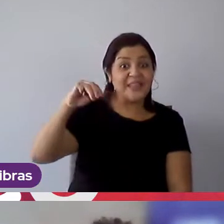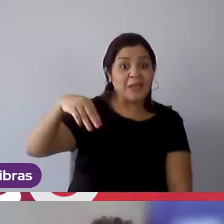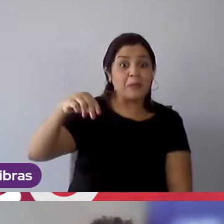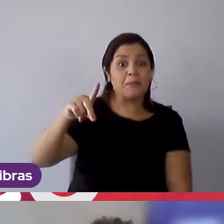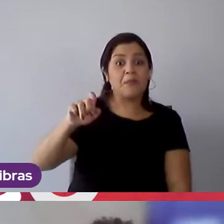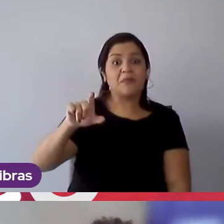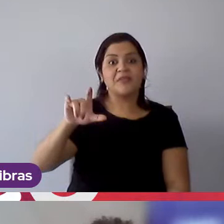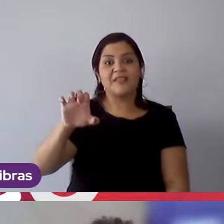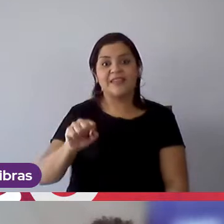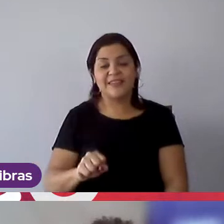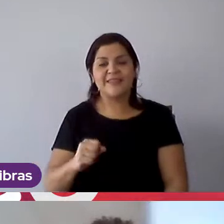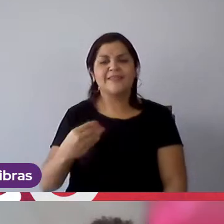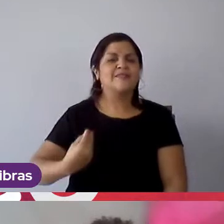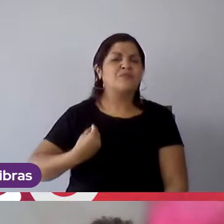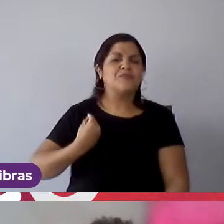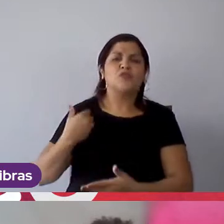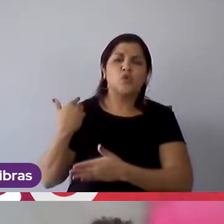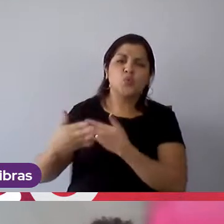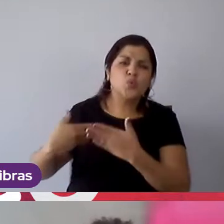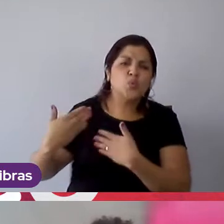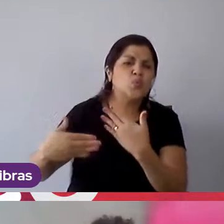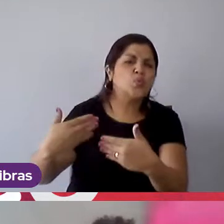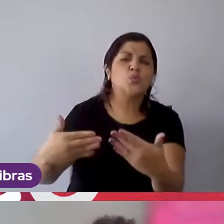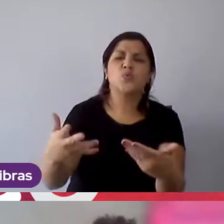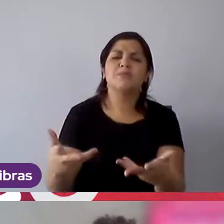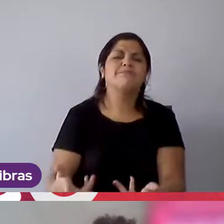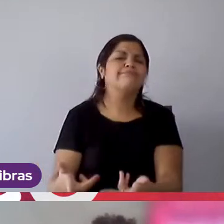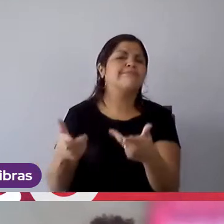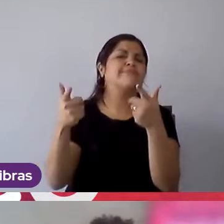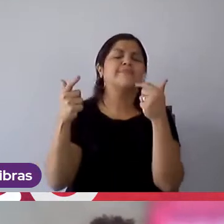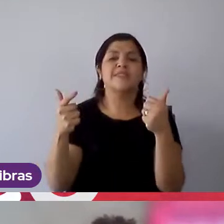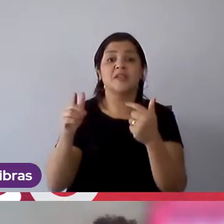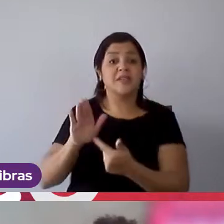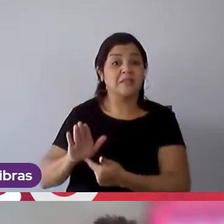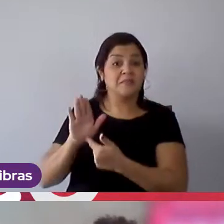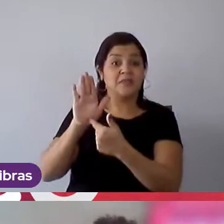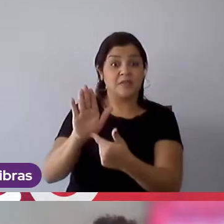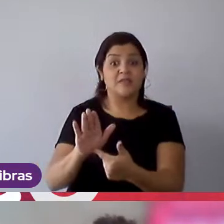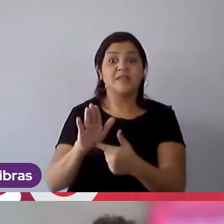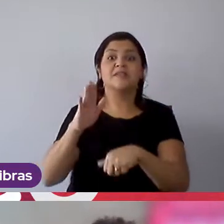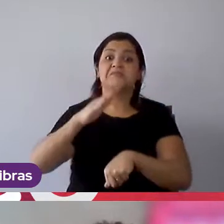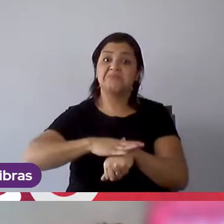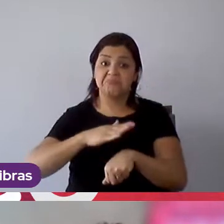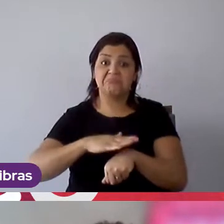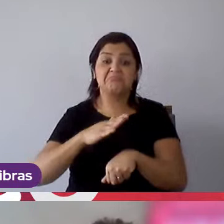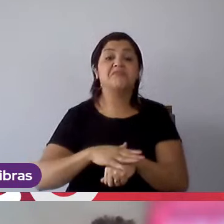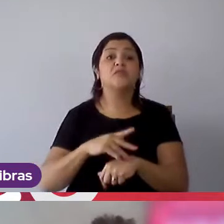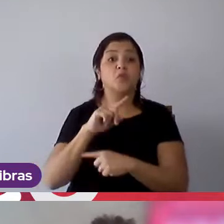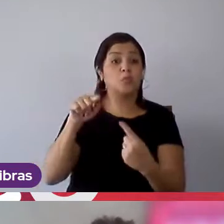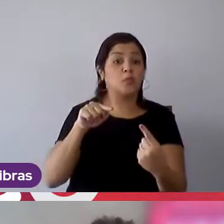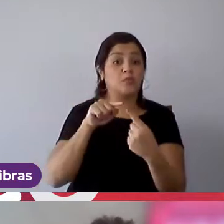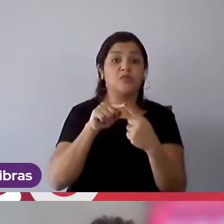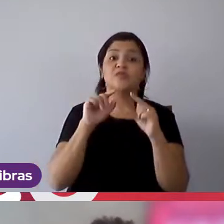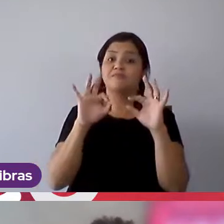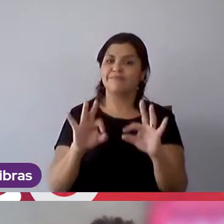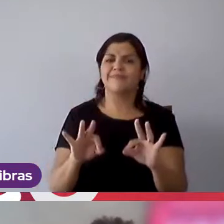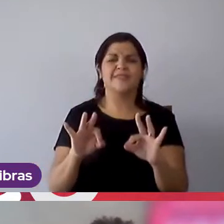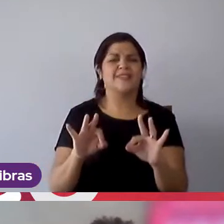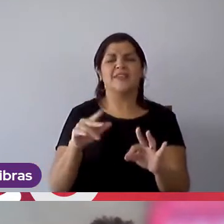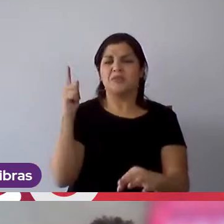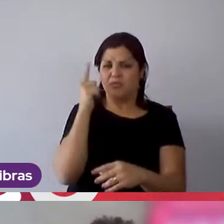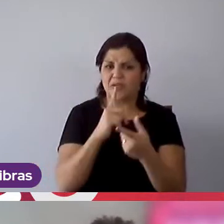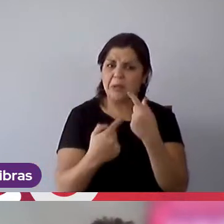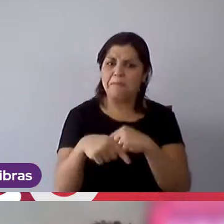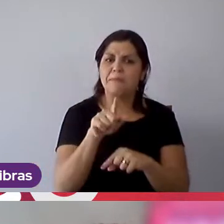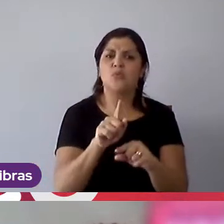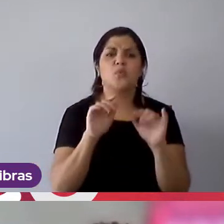colhendo frutos maravilhosos dessa apresentação que eu fiz, desse meu objetivo. É um objetivo alcançado,